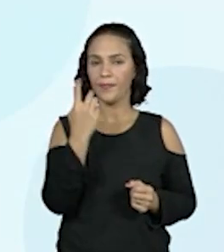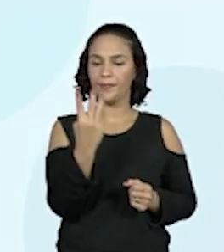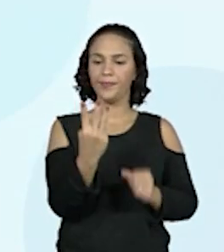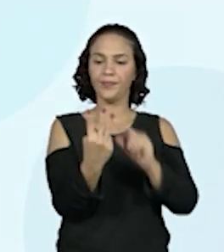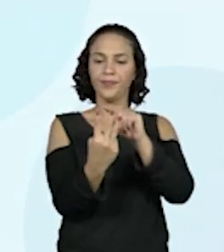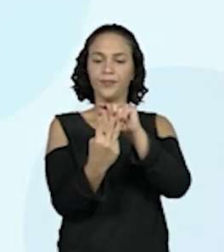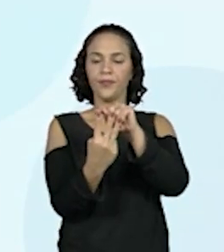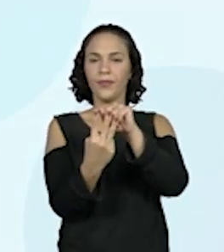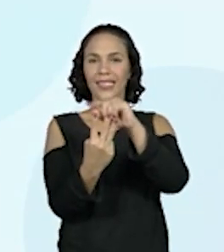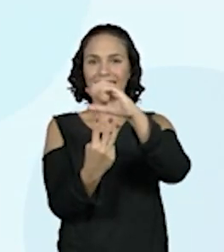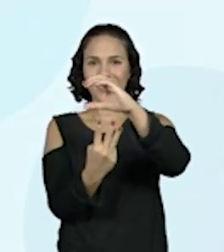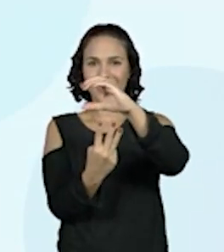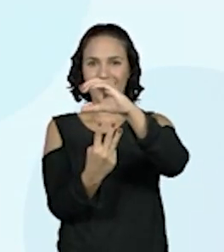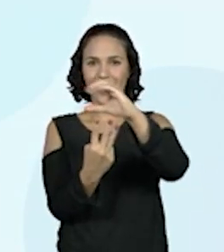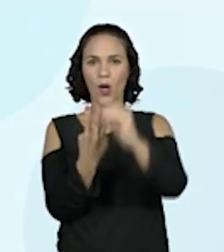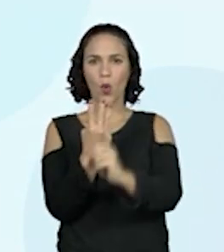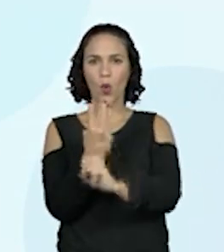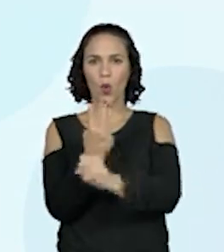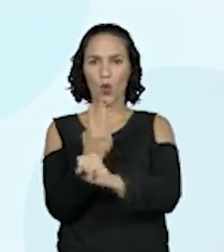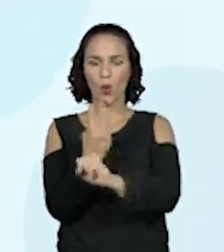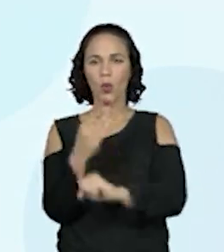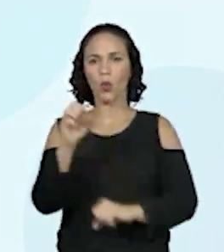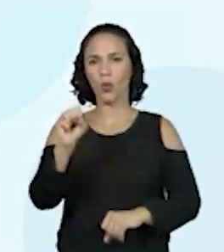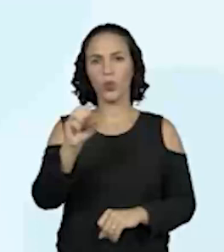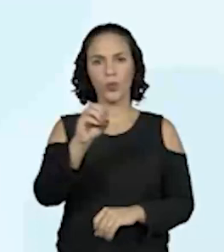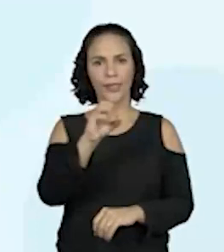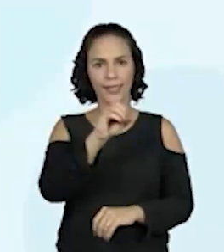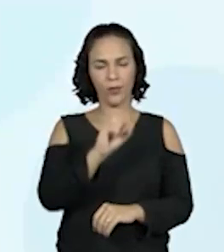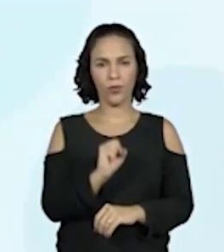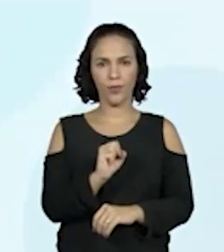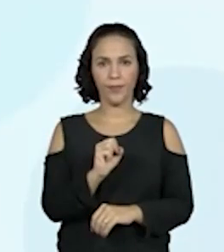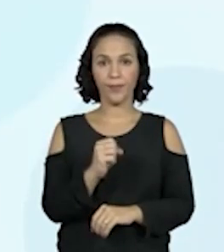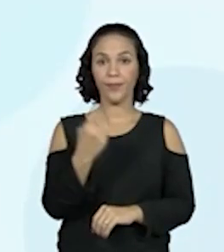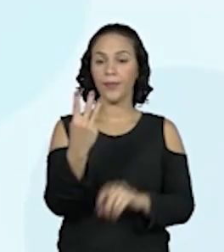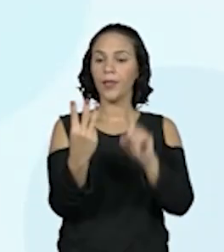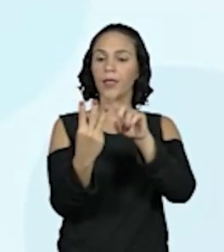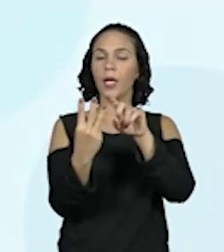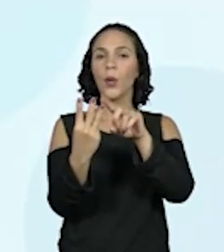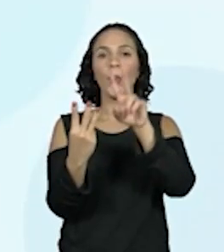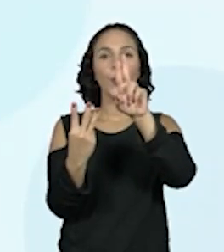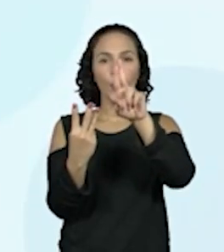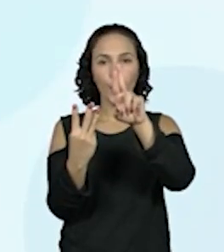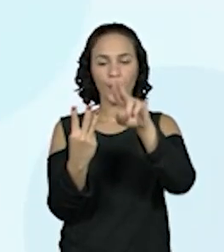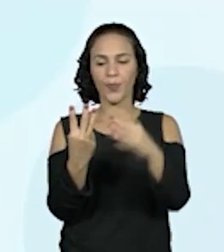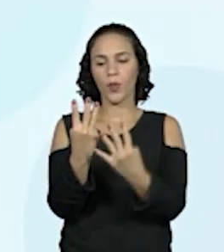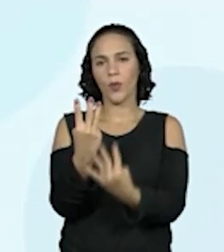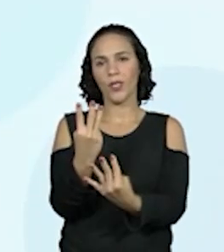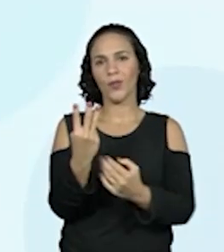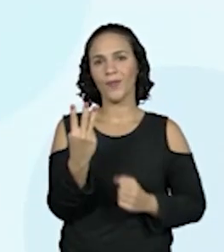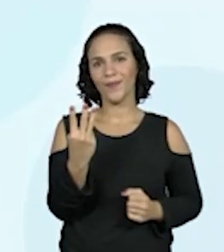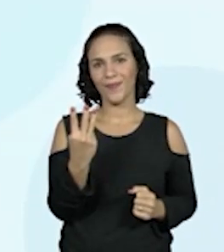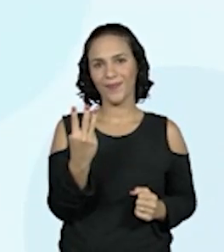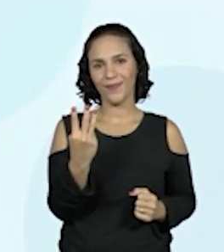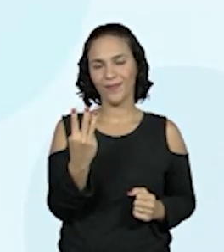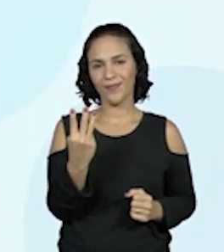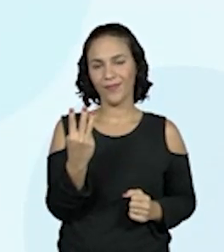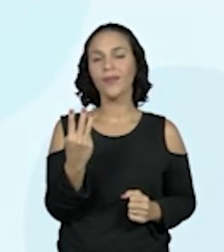oitocentos. Do oitocentos. Mais? Mais? Quatro. Mais quatro. Formamos?